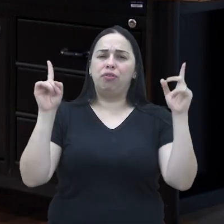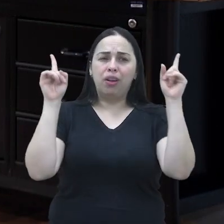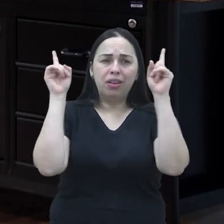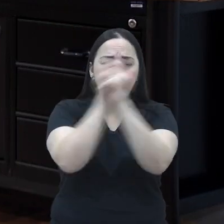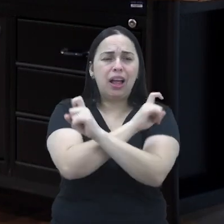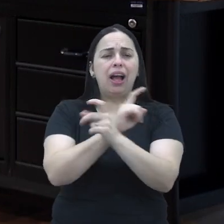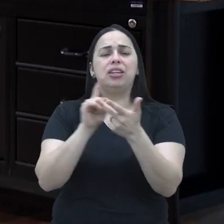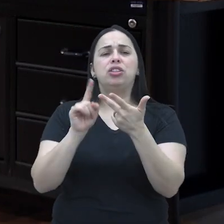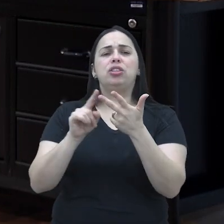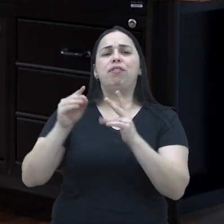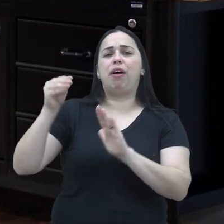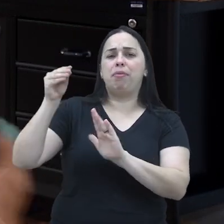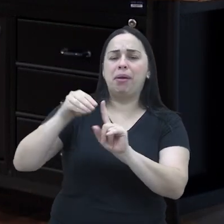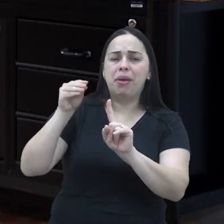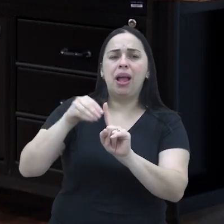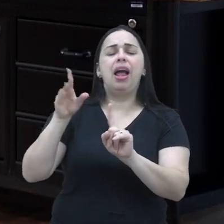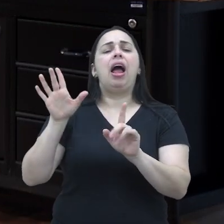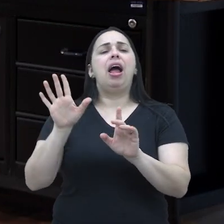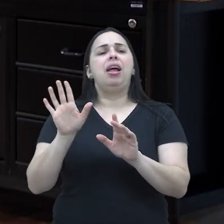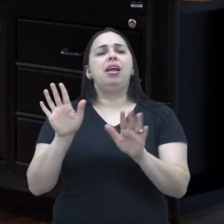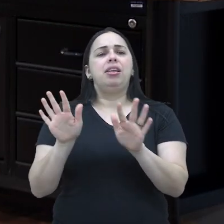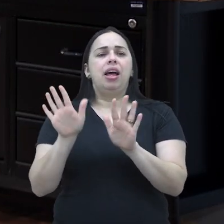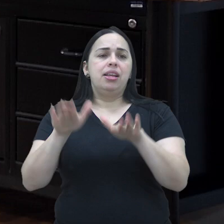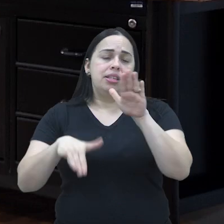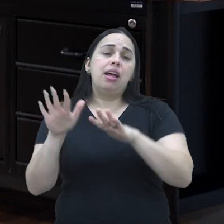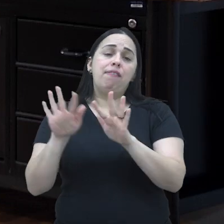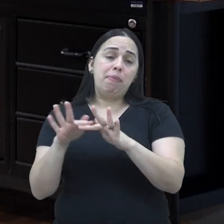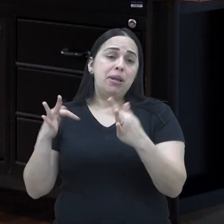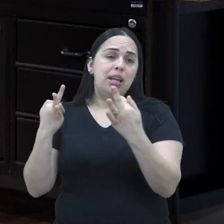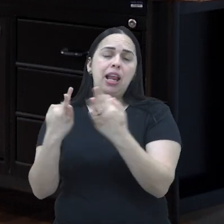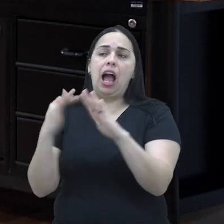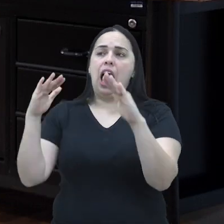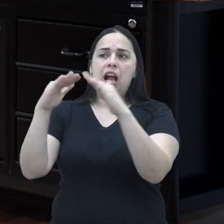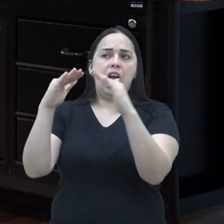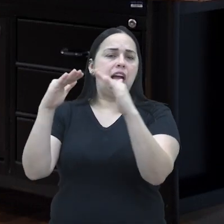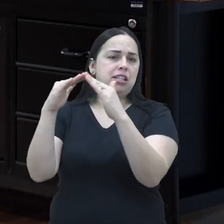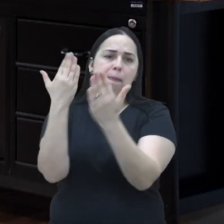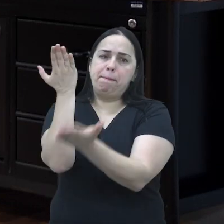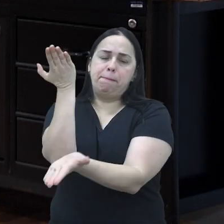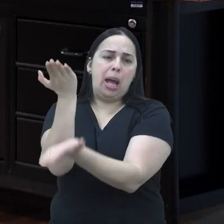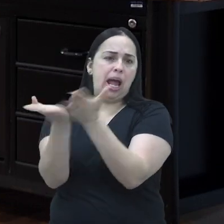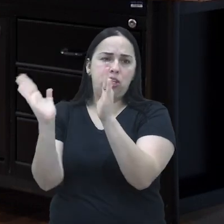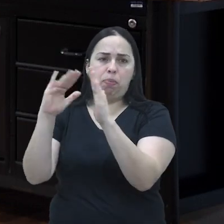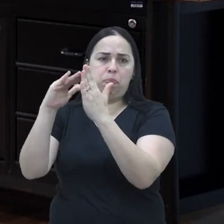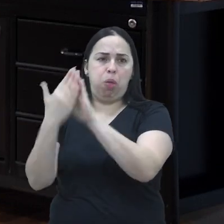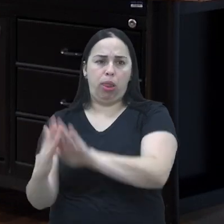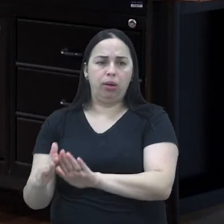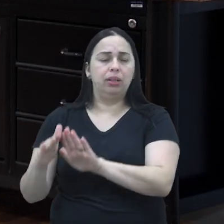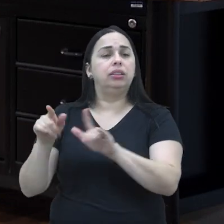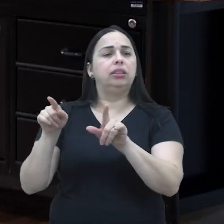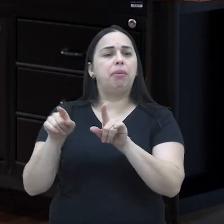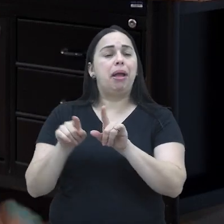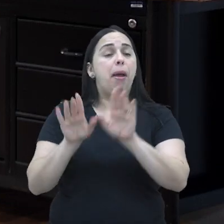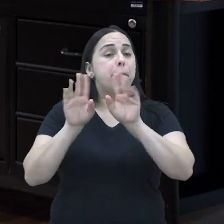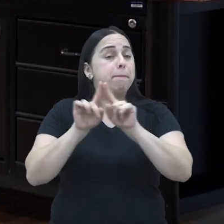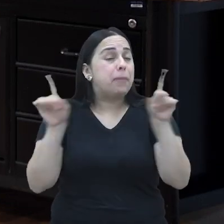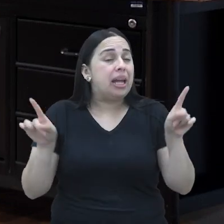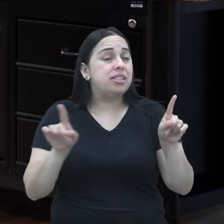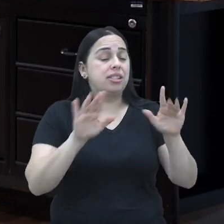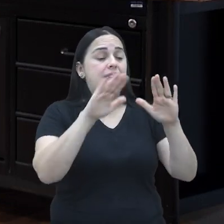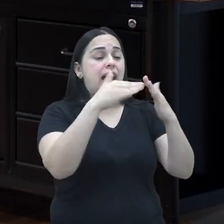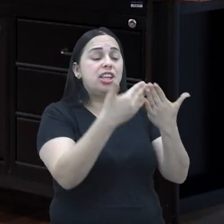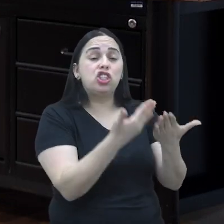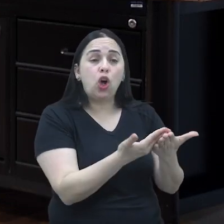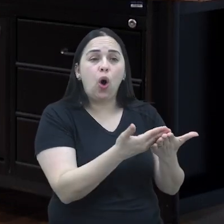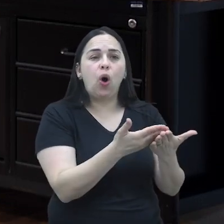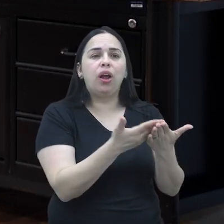calamidades também, de dificuldades, de vulnerabilidades, de famílias, às vezes, que perderam suas casas. Então, quando você tem